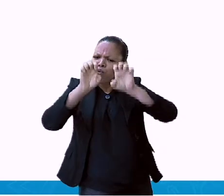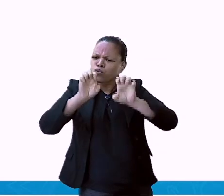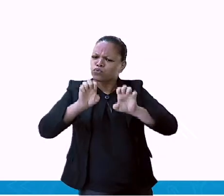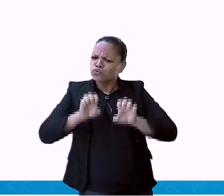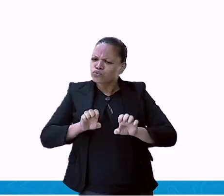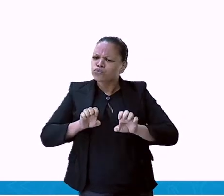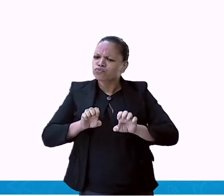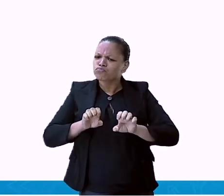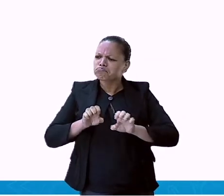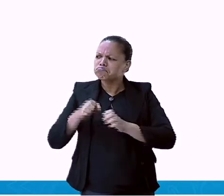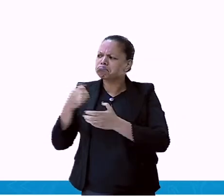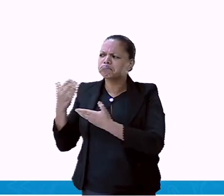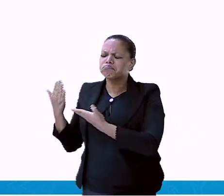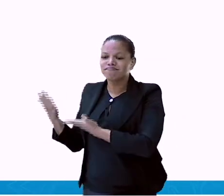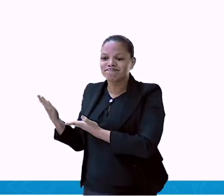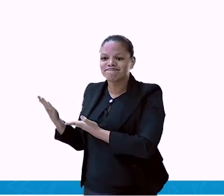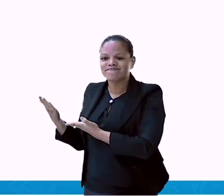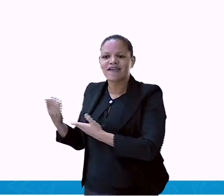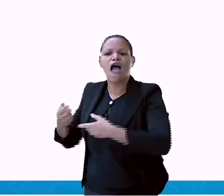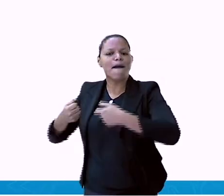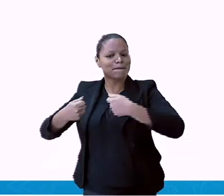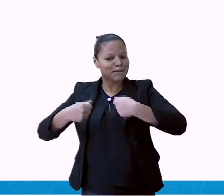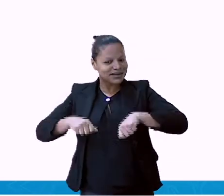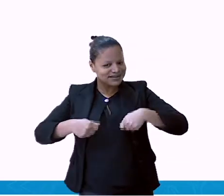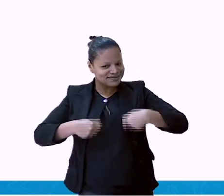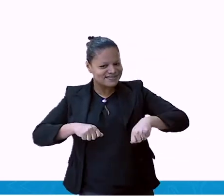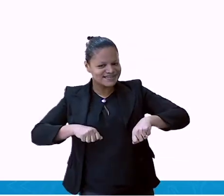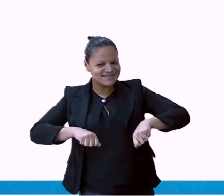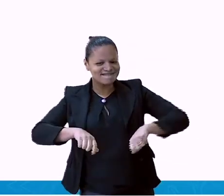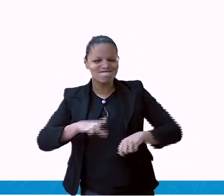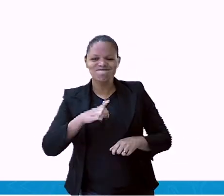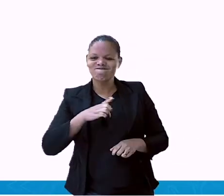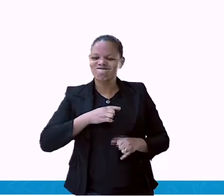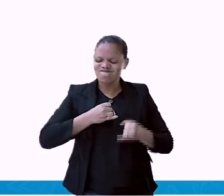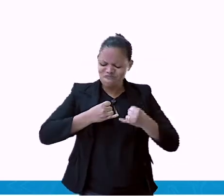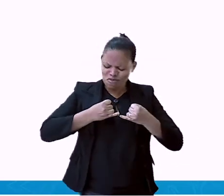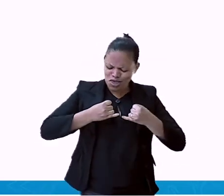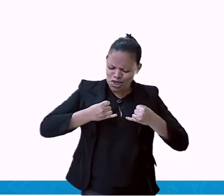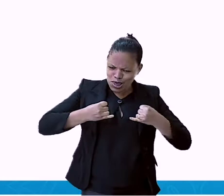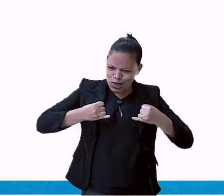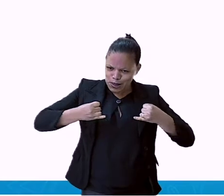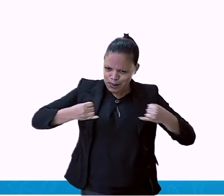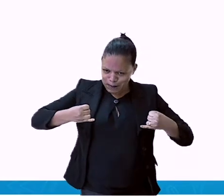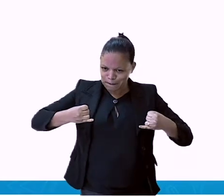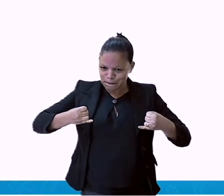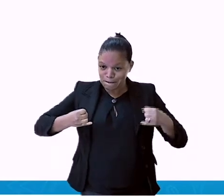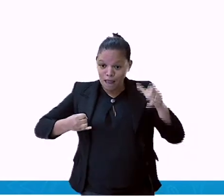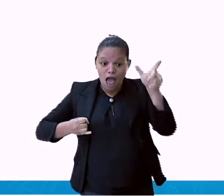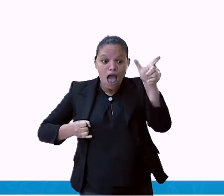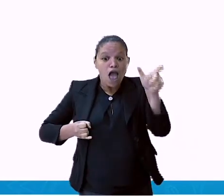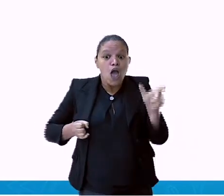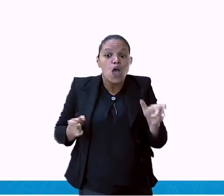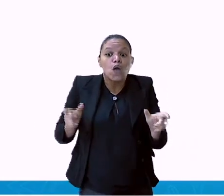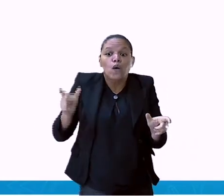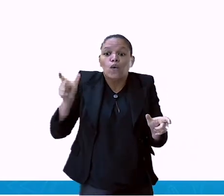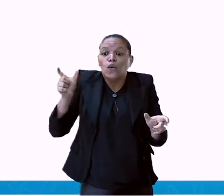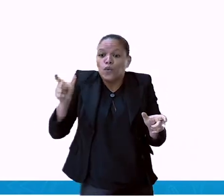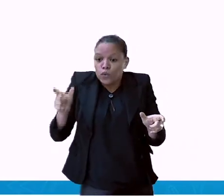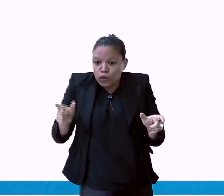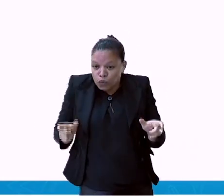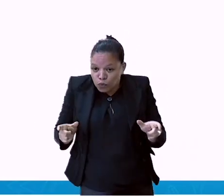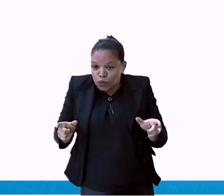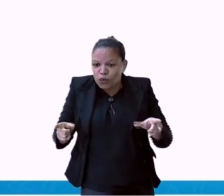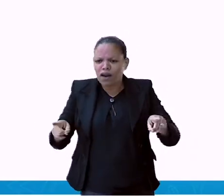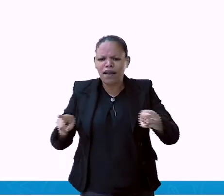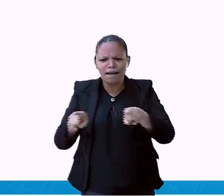e colunas. Então, se você quiser já fazer, pegue a régua junto comigo e vamos fazer, ó. Então, você demarca